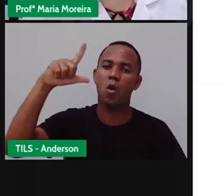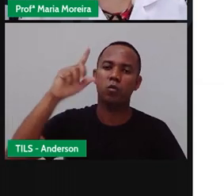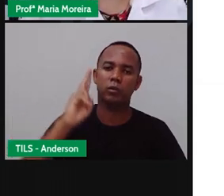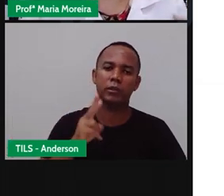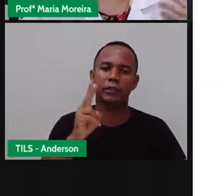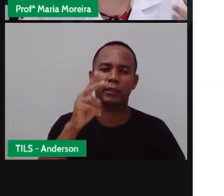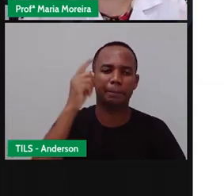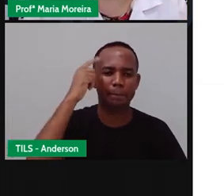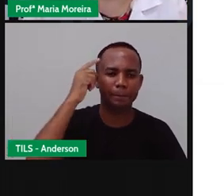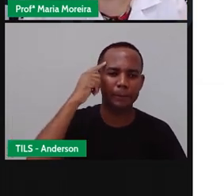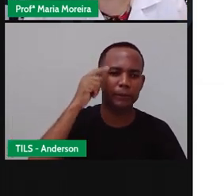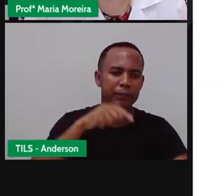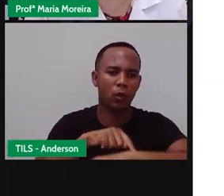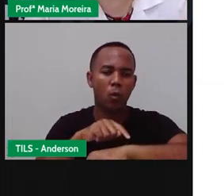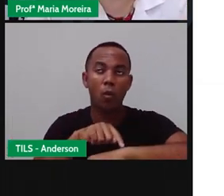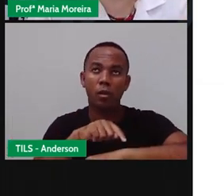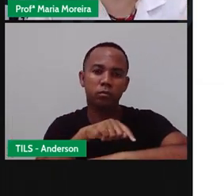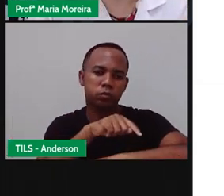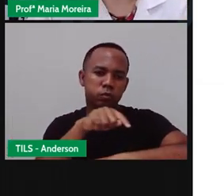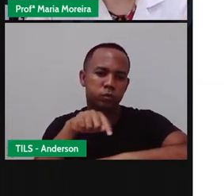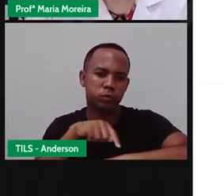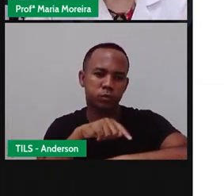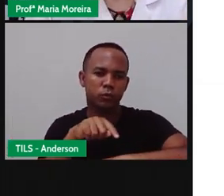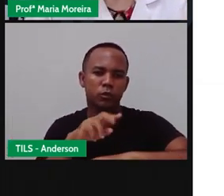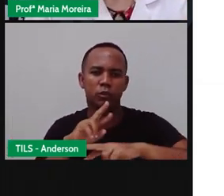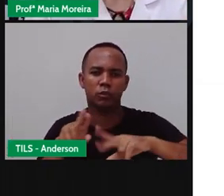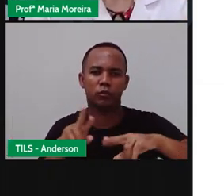isso? E aí existem vários tipos de relógio solar.